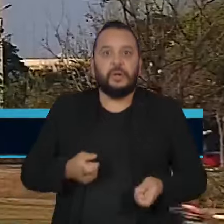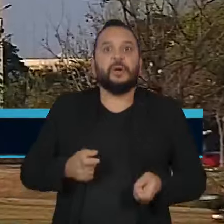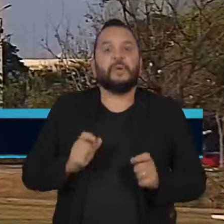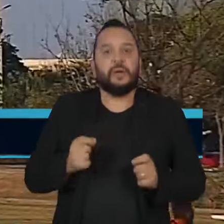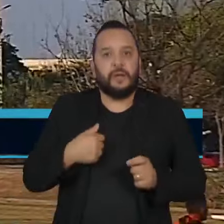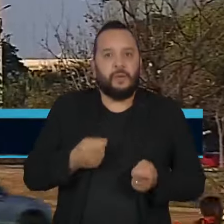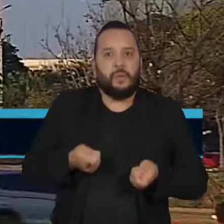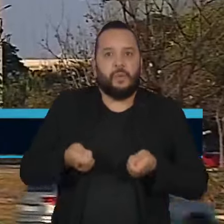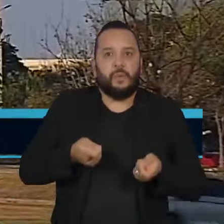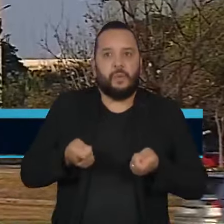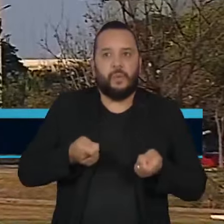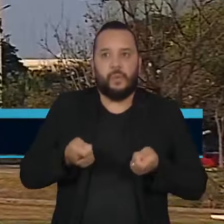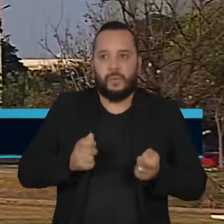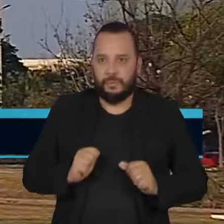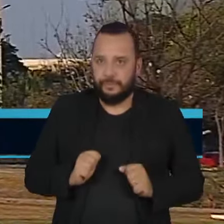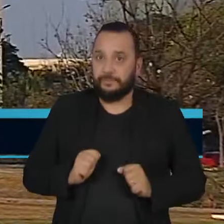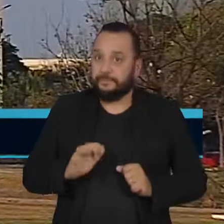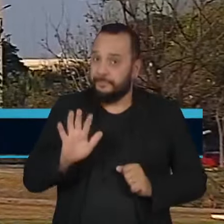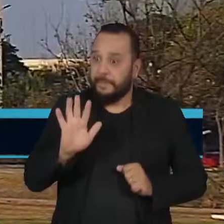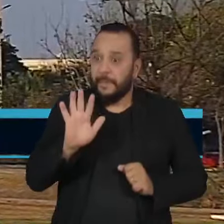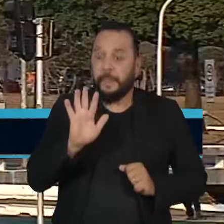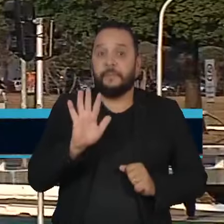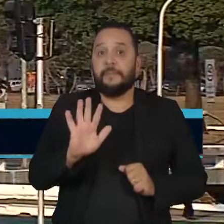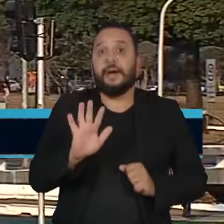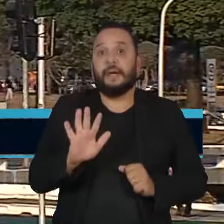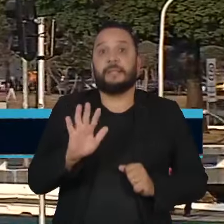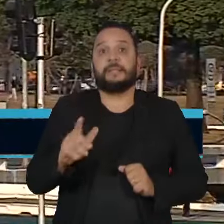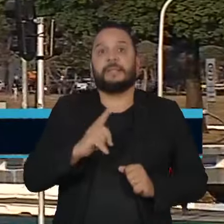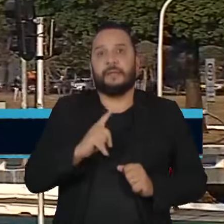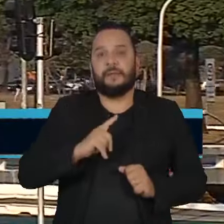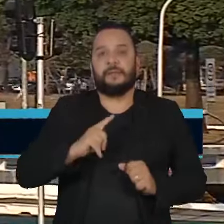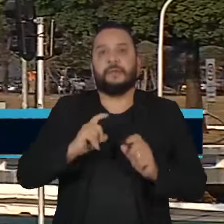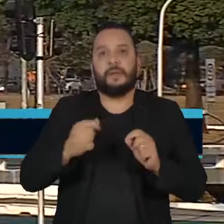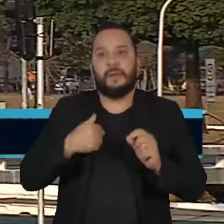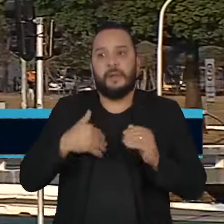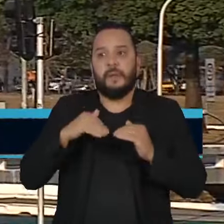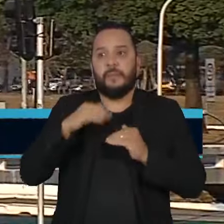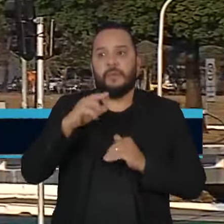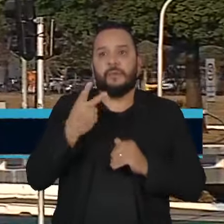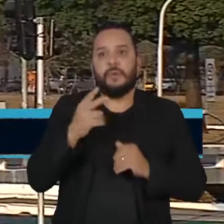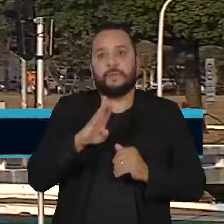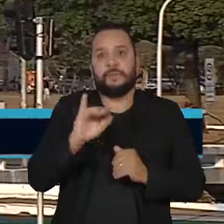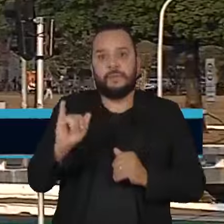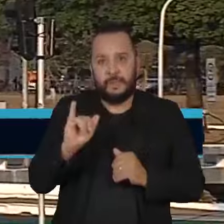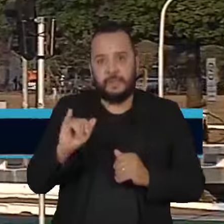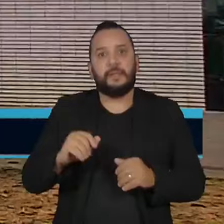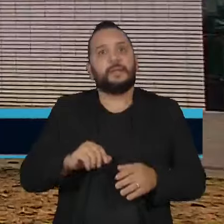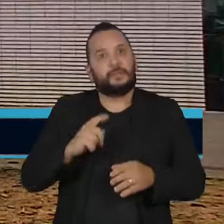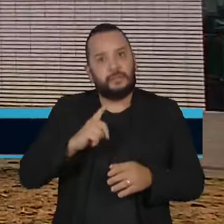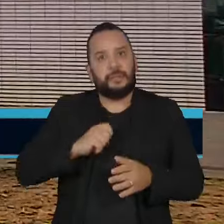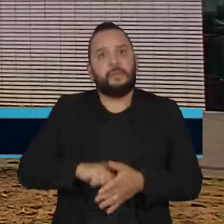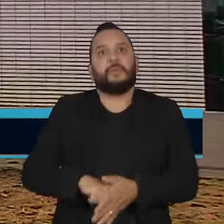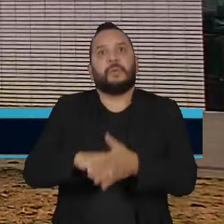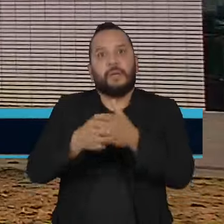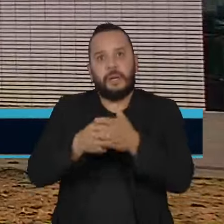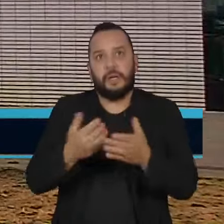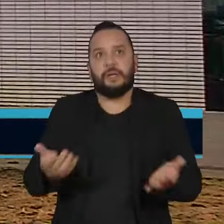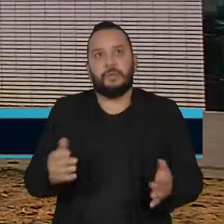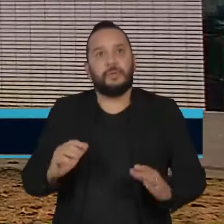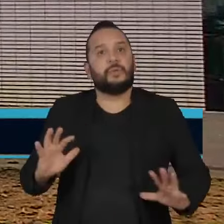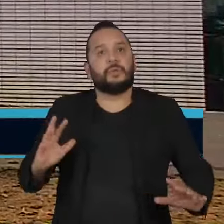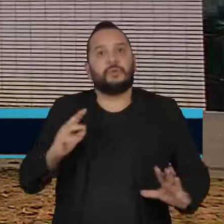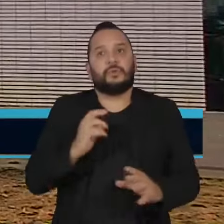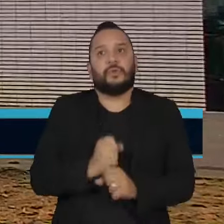Por outro lado, houve aumento superior a 2 bilhões de reais em recursos bloqueados. Na soma